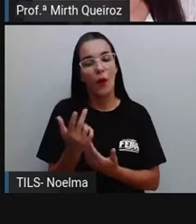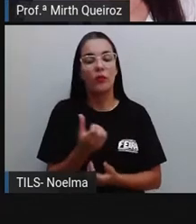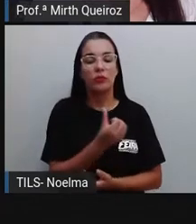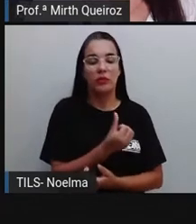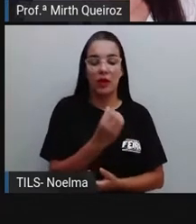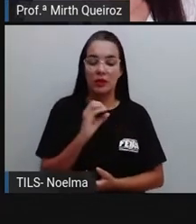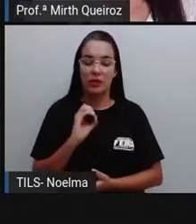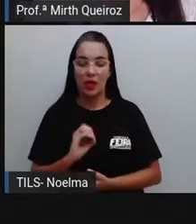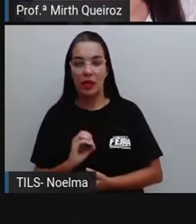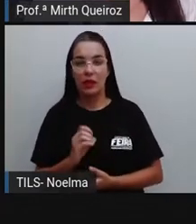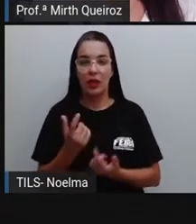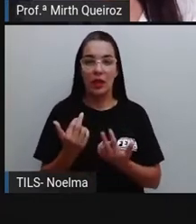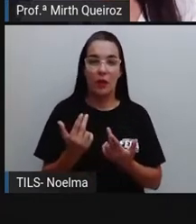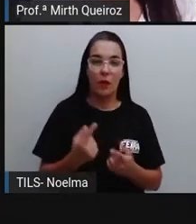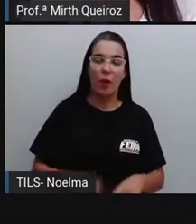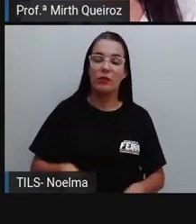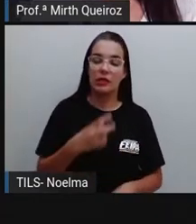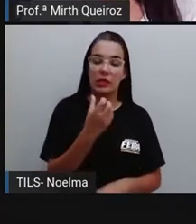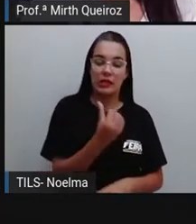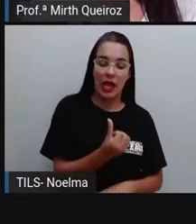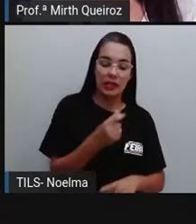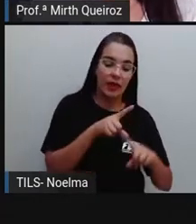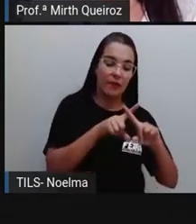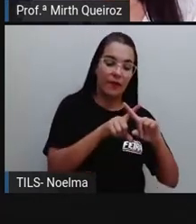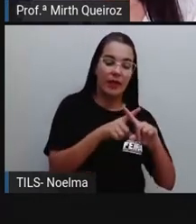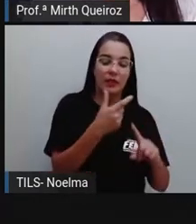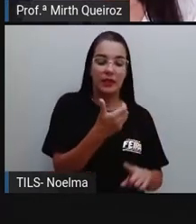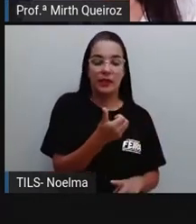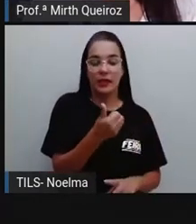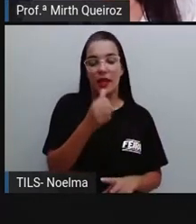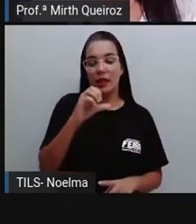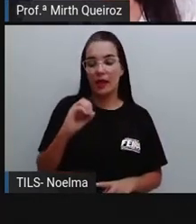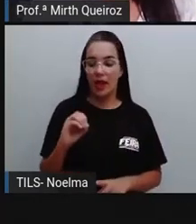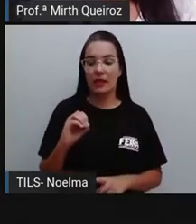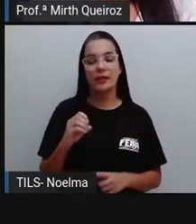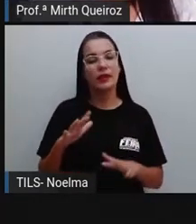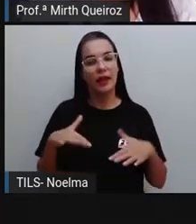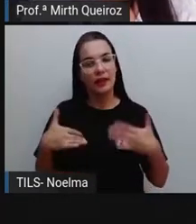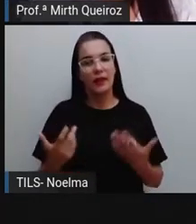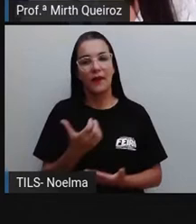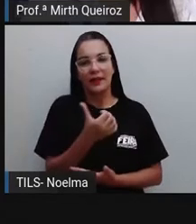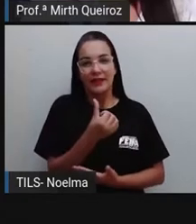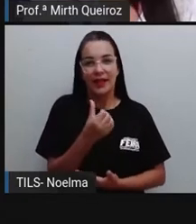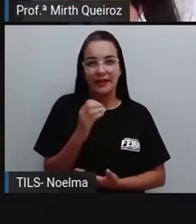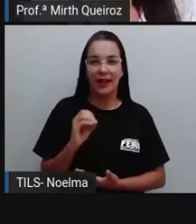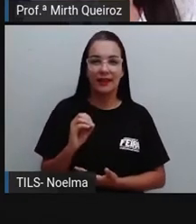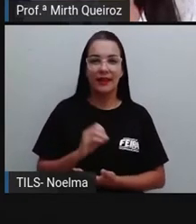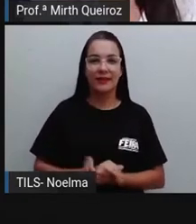pegar o numeral 6 e multiplicar por 10. 6 vezes 10, 60.